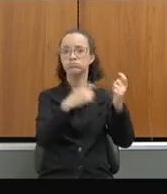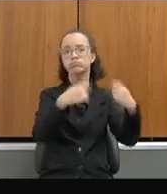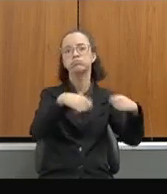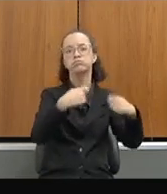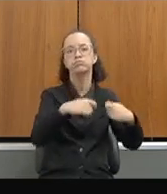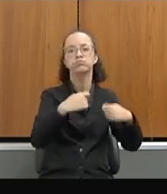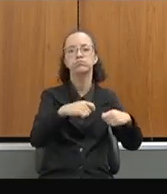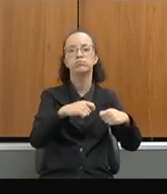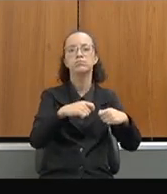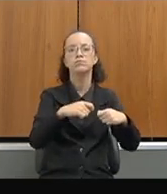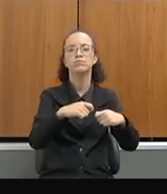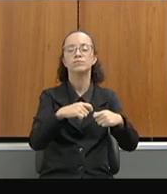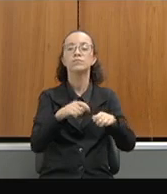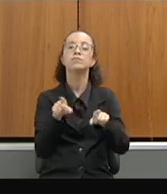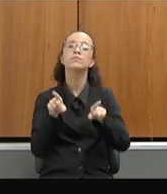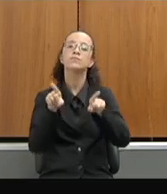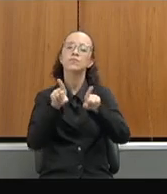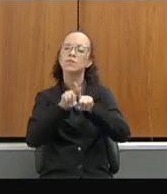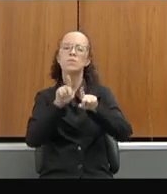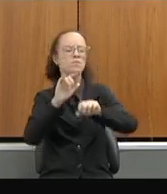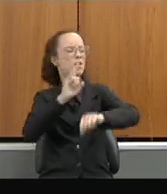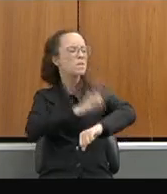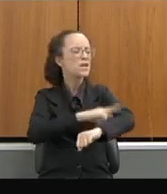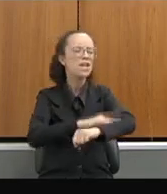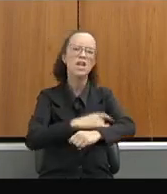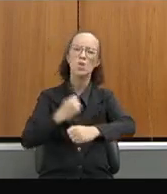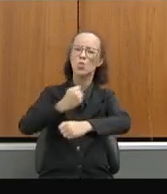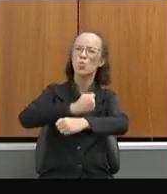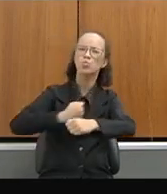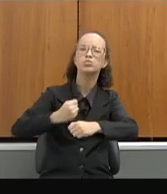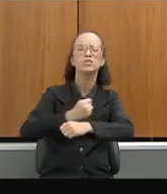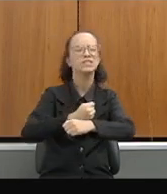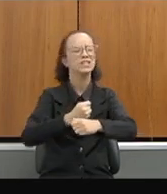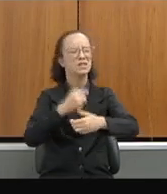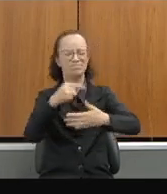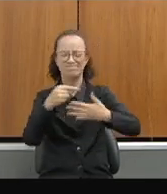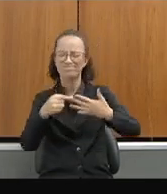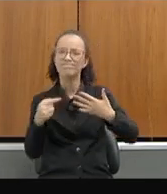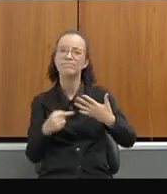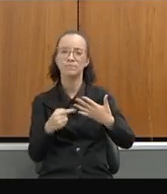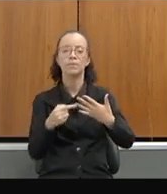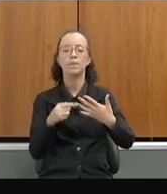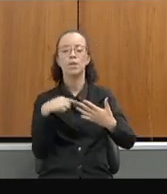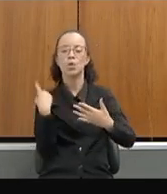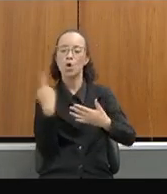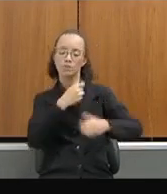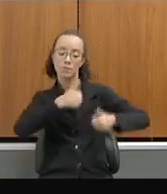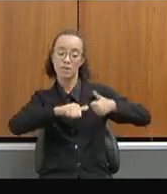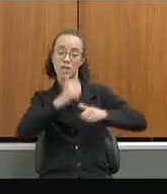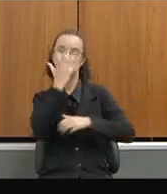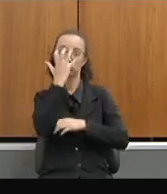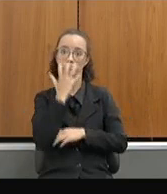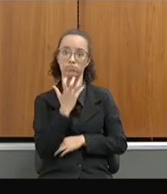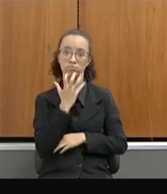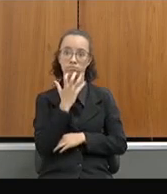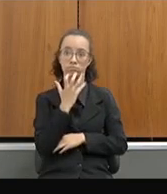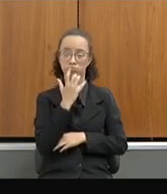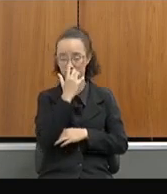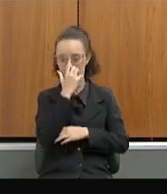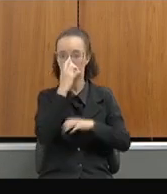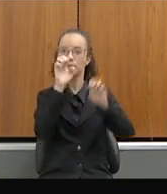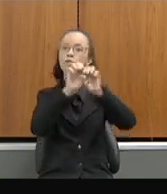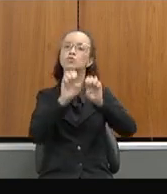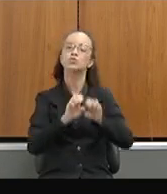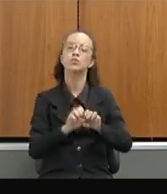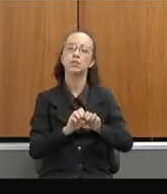quanto diferenciado, para decumar banheiros, cozinhas, porque a estrutura mínima nós já temos, tivemos uma avaliação muito séria para a estrutura